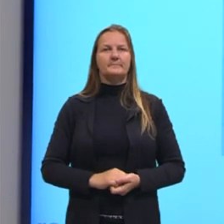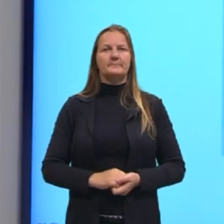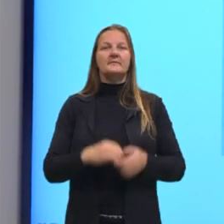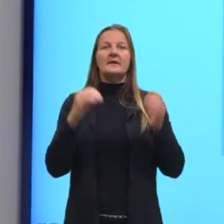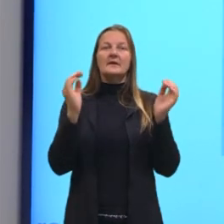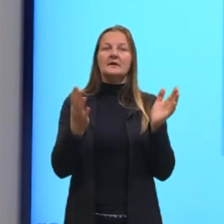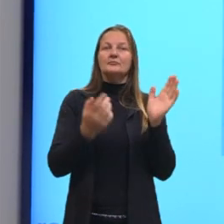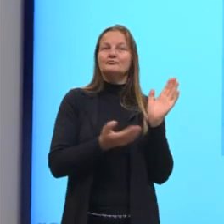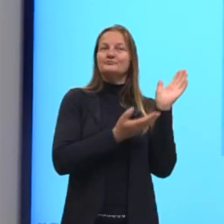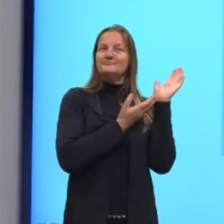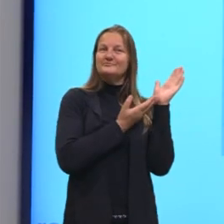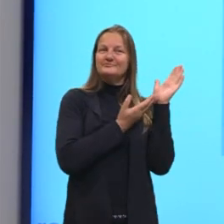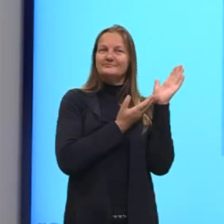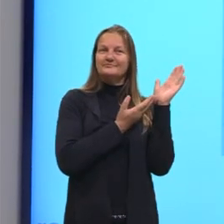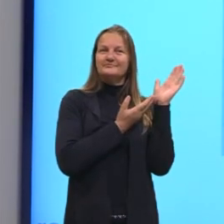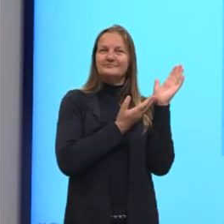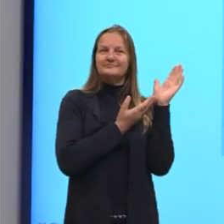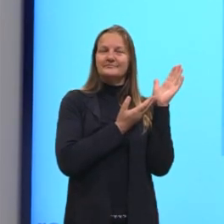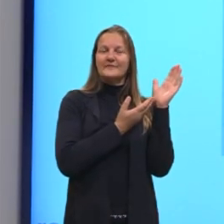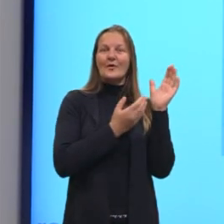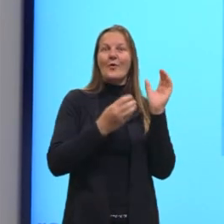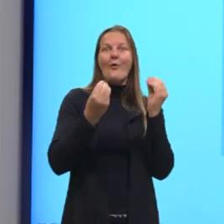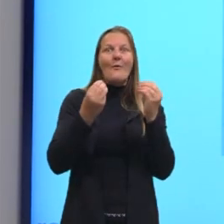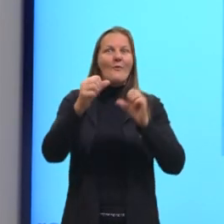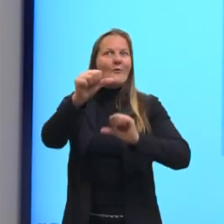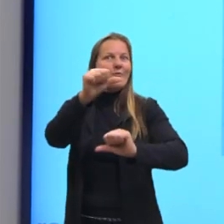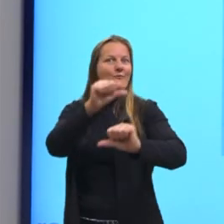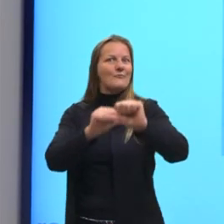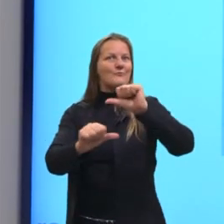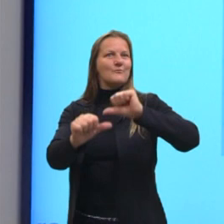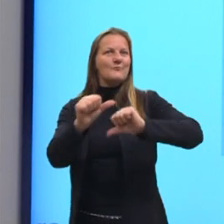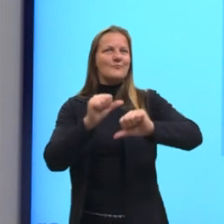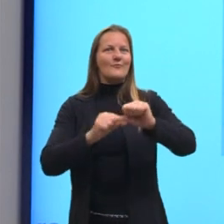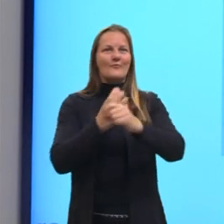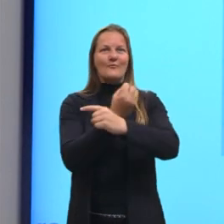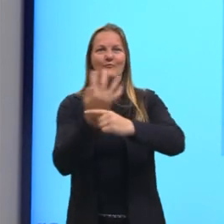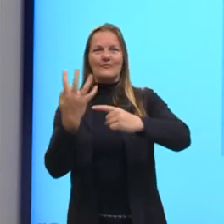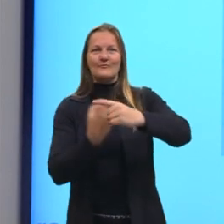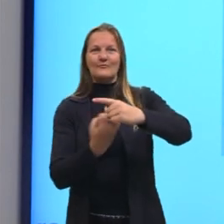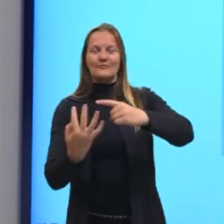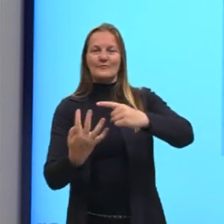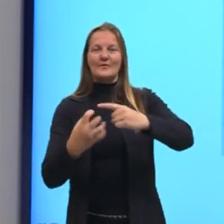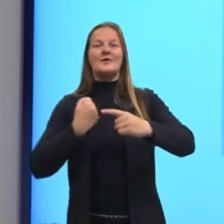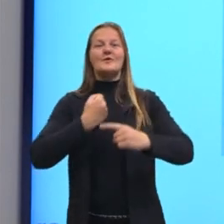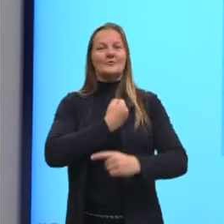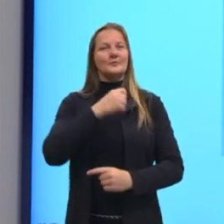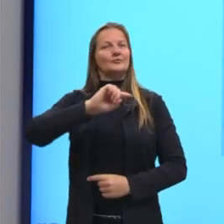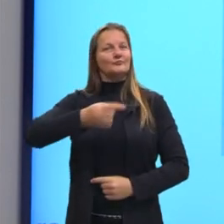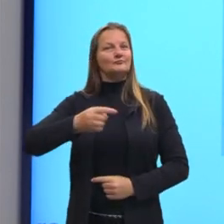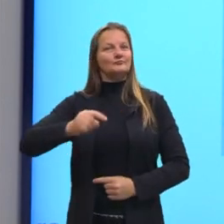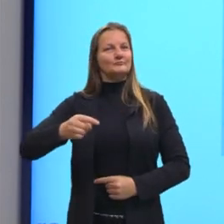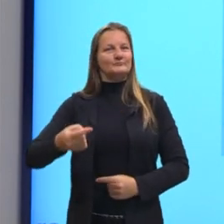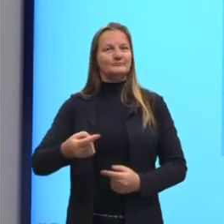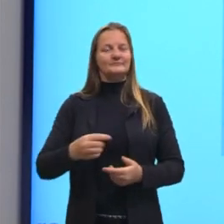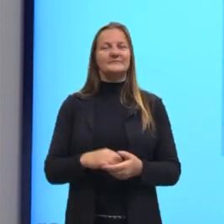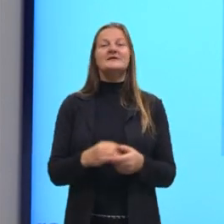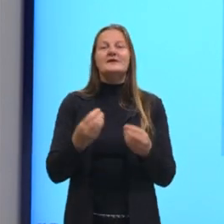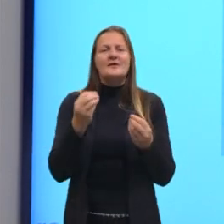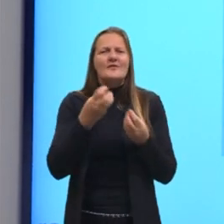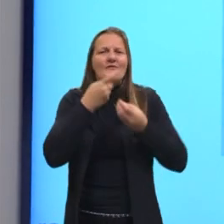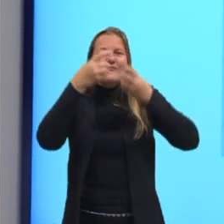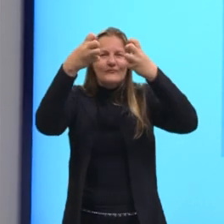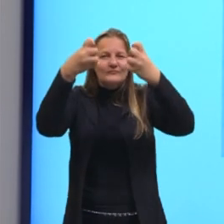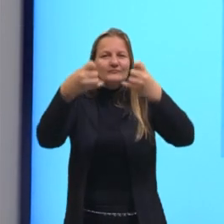Aqui eu trago para vocês as transformações entre as frações e os números decimais. Porque, como eu disse,